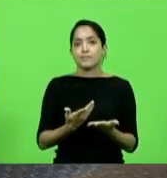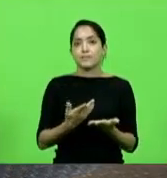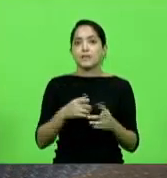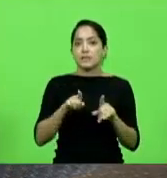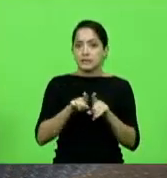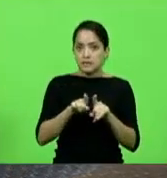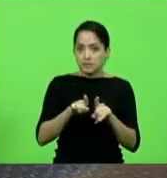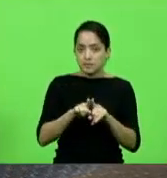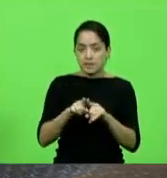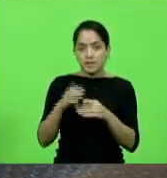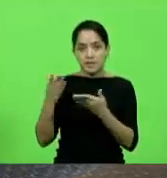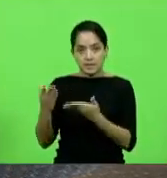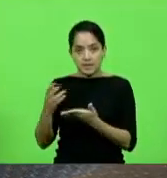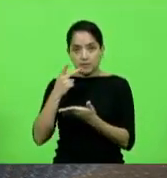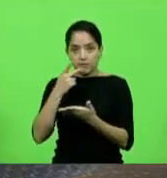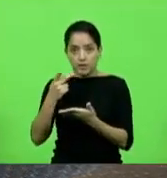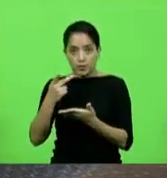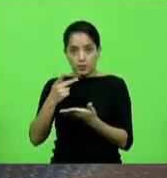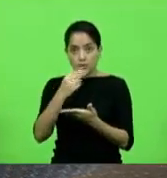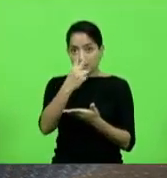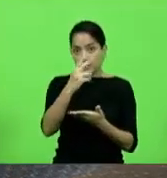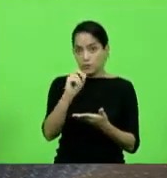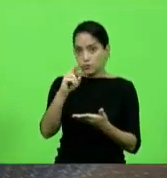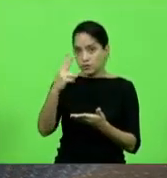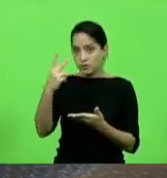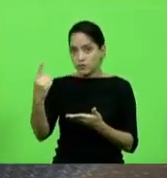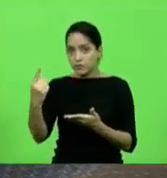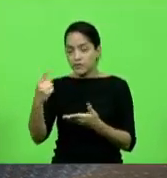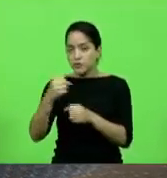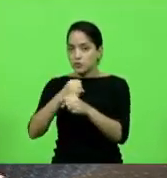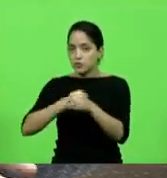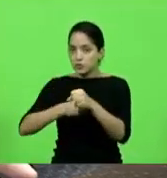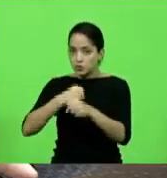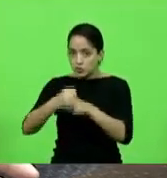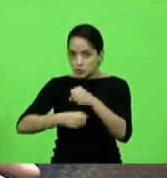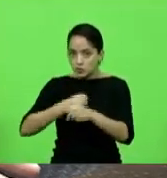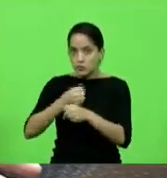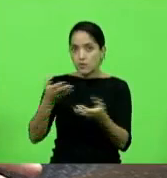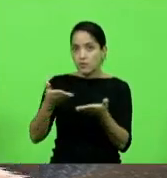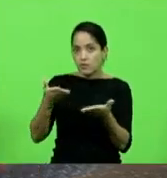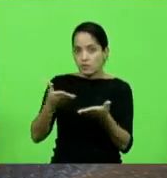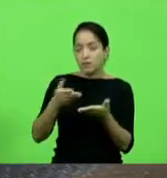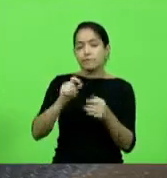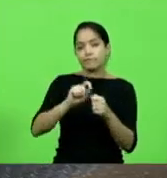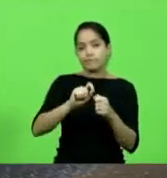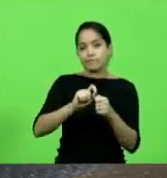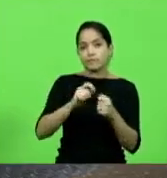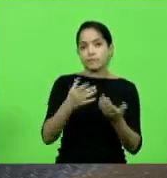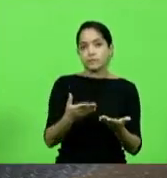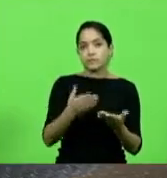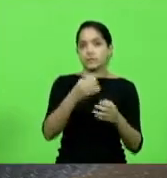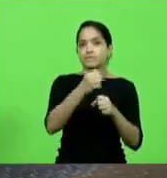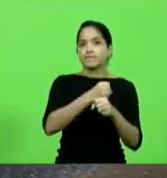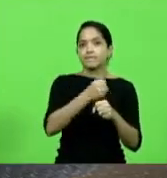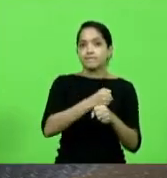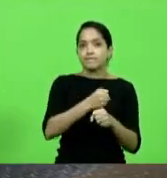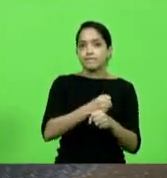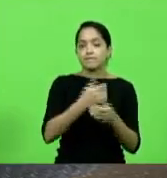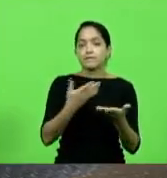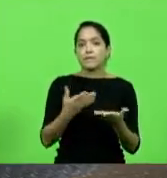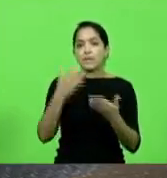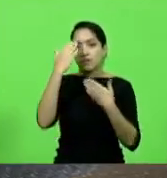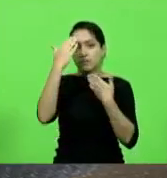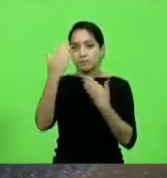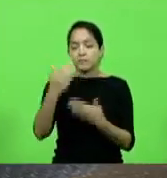comprometeu-se que ainda em 2021 esta obra será executada ademais muito obrigado senhores